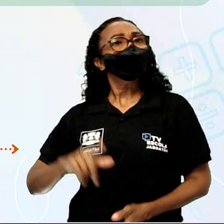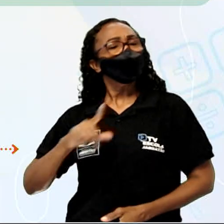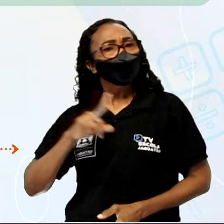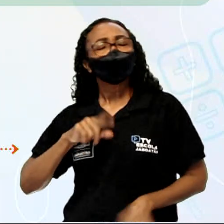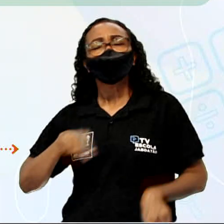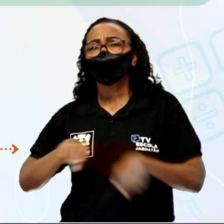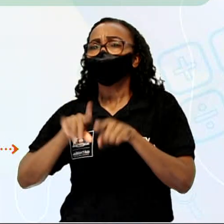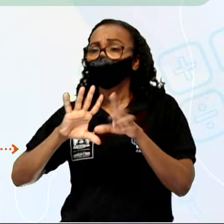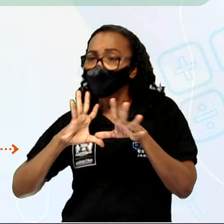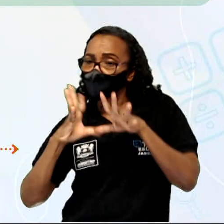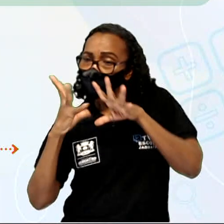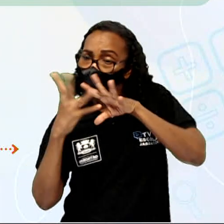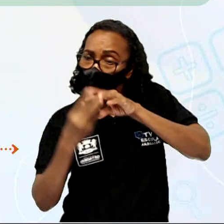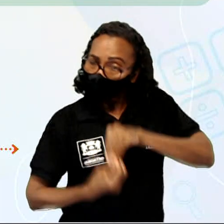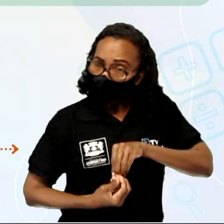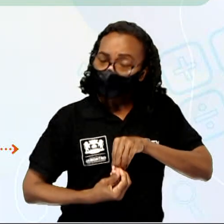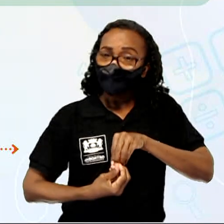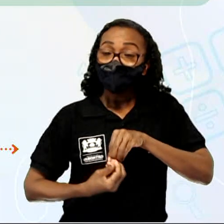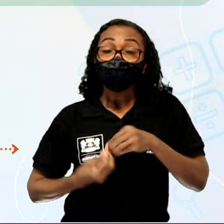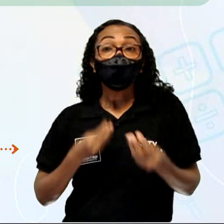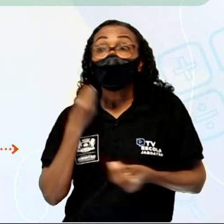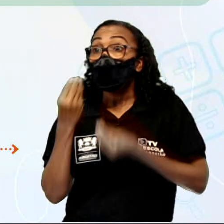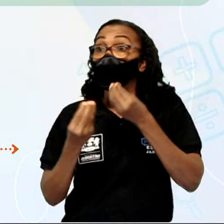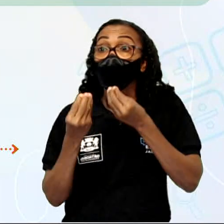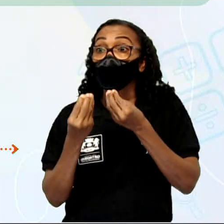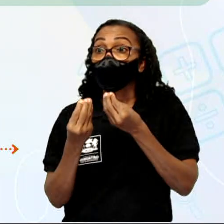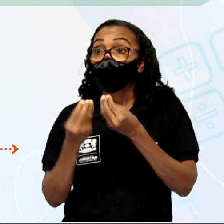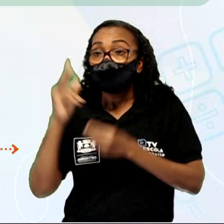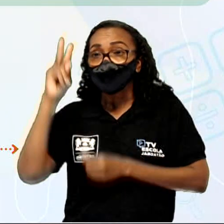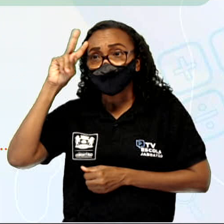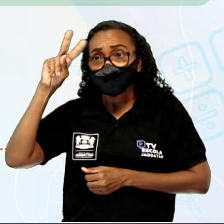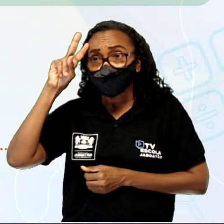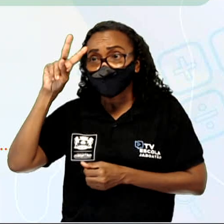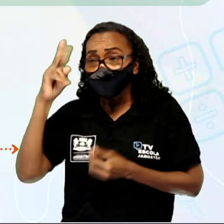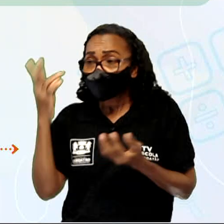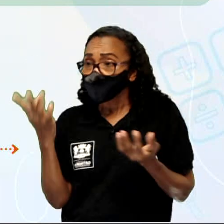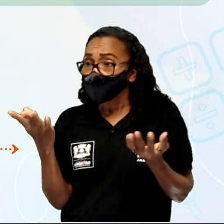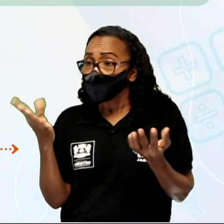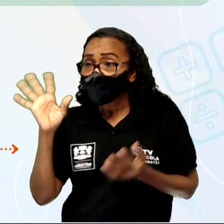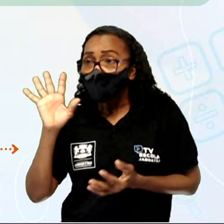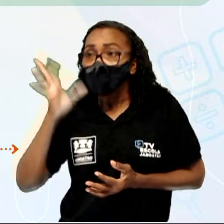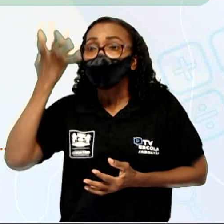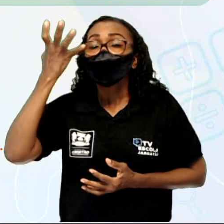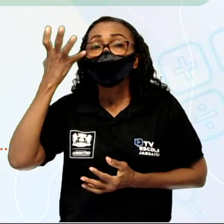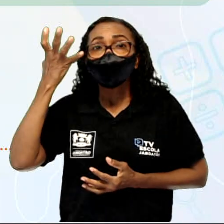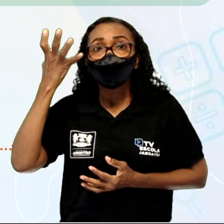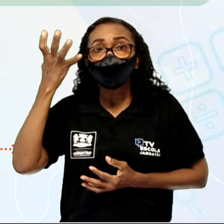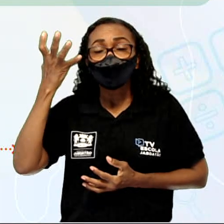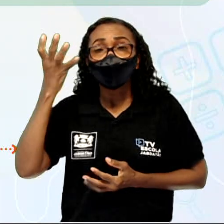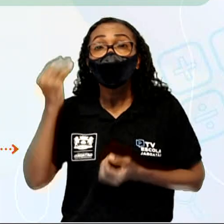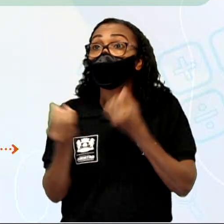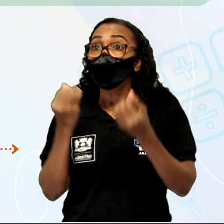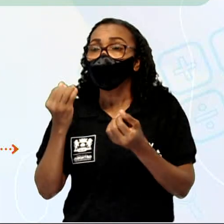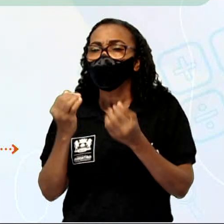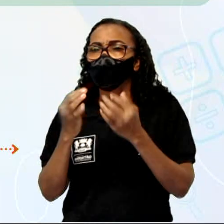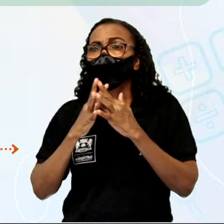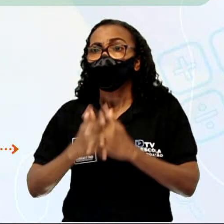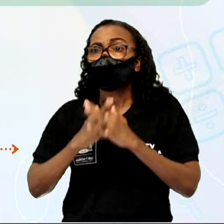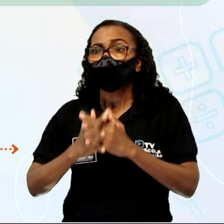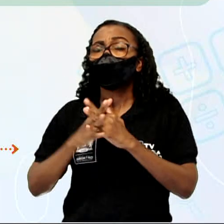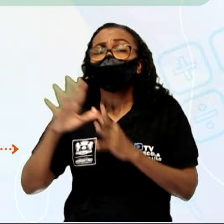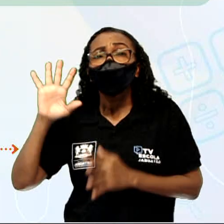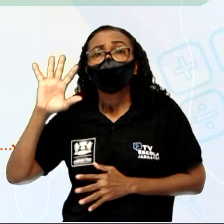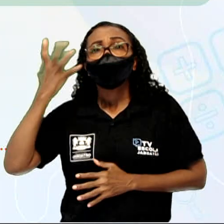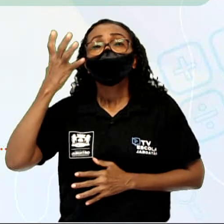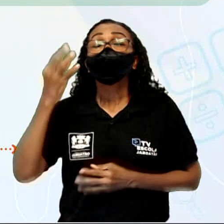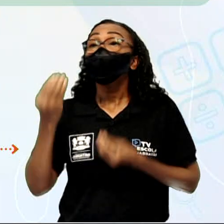desfecho, ou seja, como a história se resolve, como nós resolvemos o conflito criado na história. Qual foi o